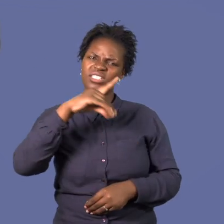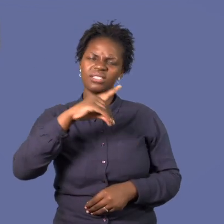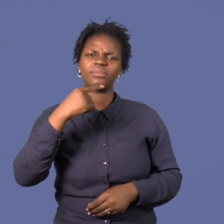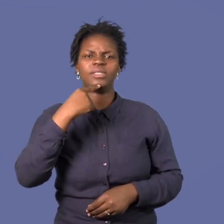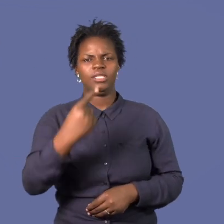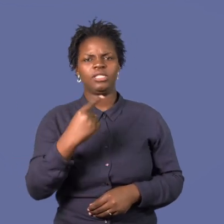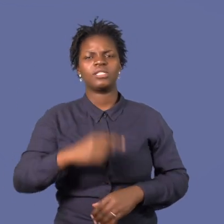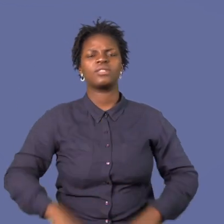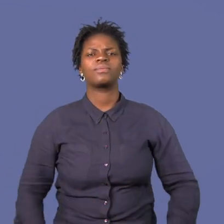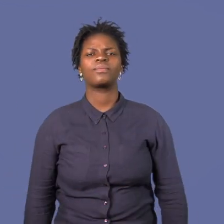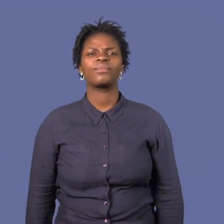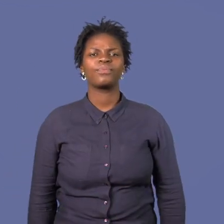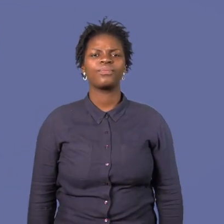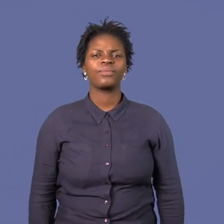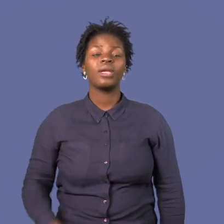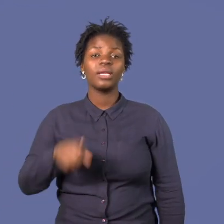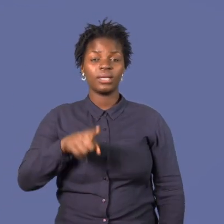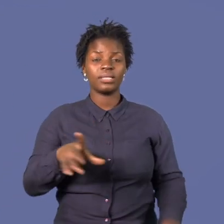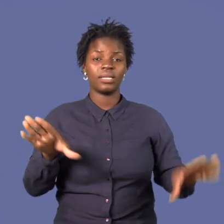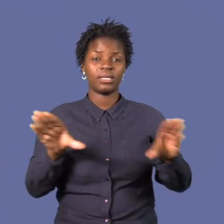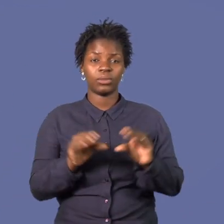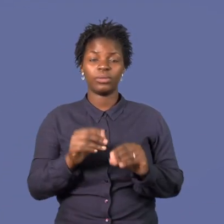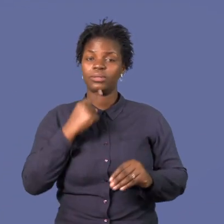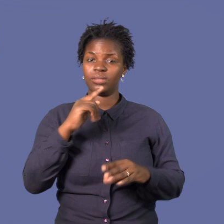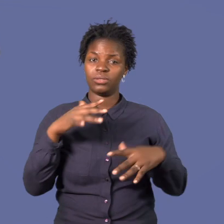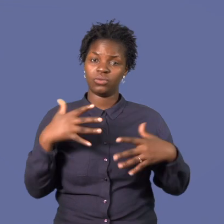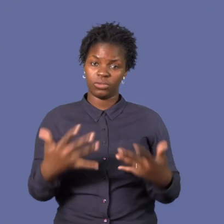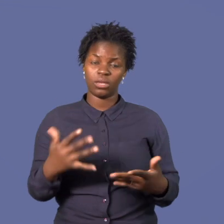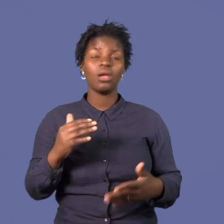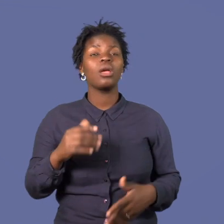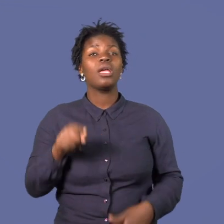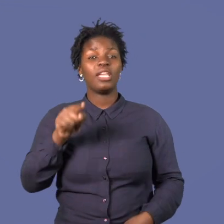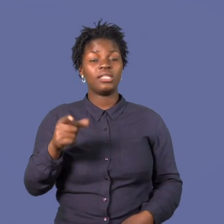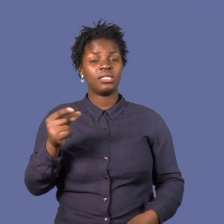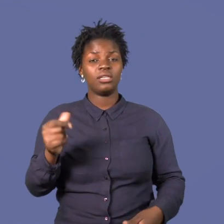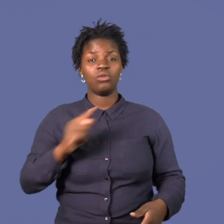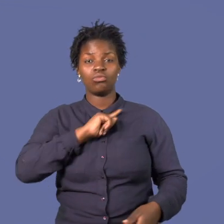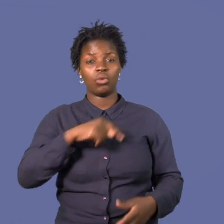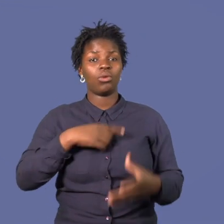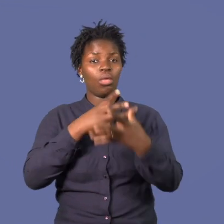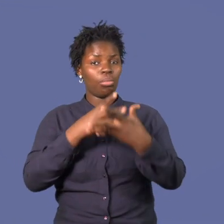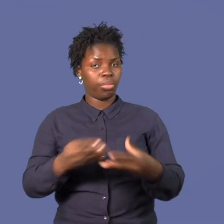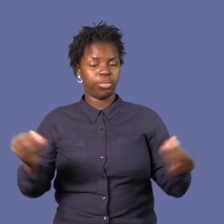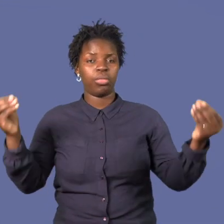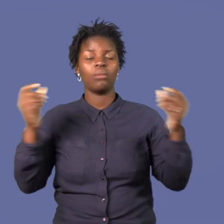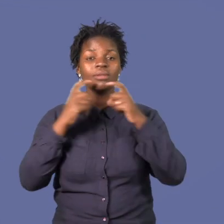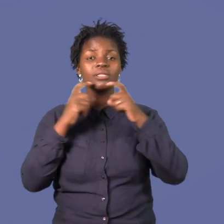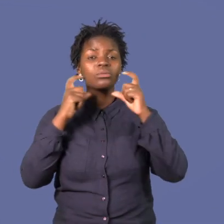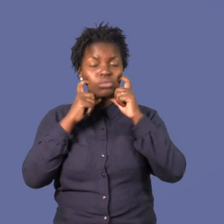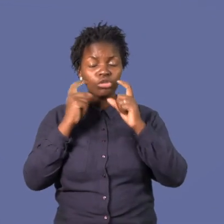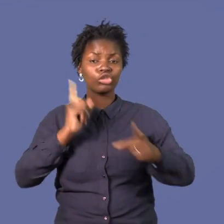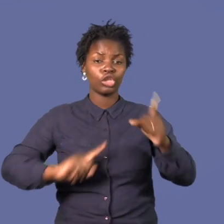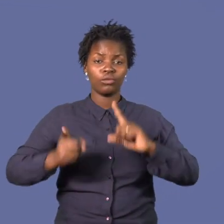período de 2016 a 2022, com a construção de escolas e também financiamento ao setor da saúde.